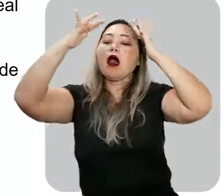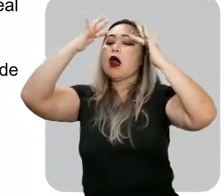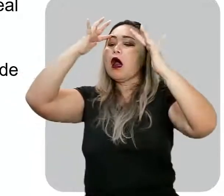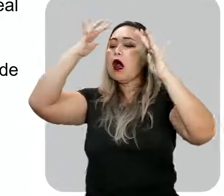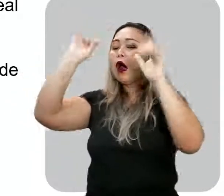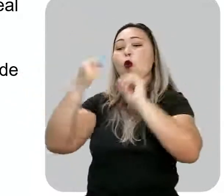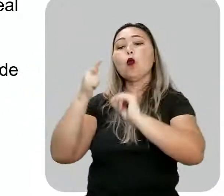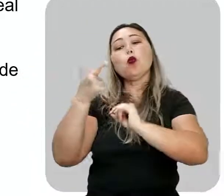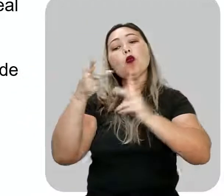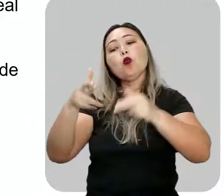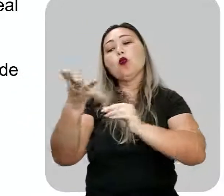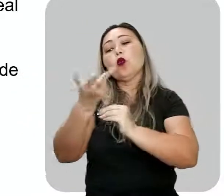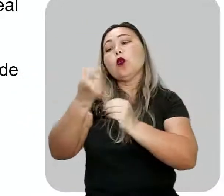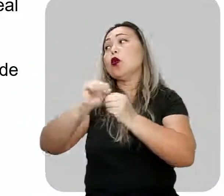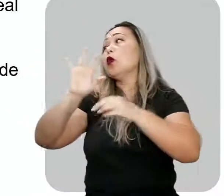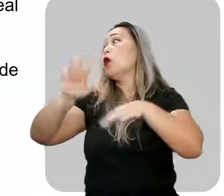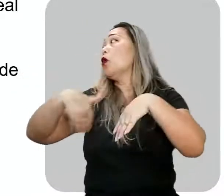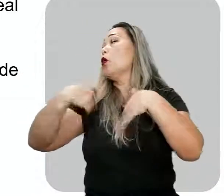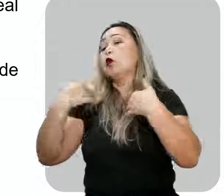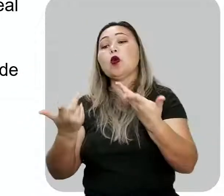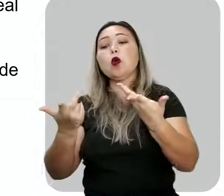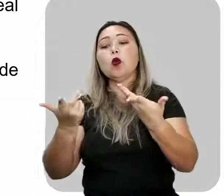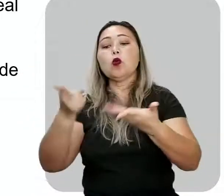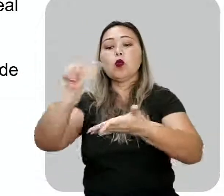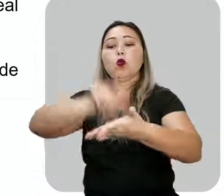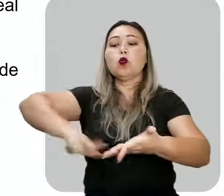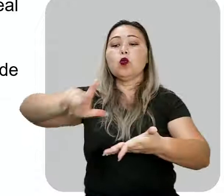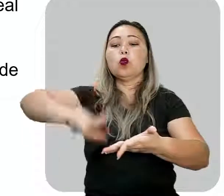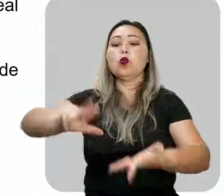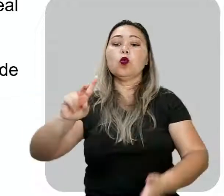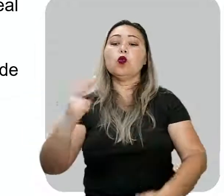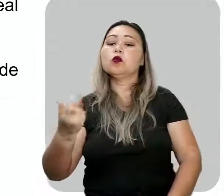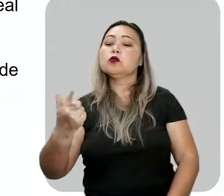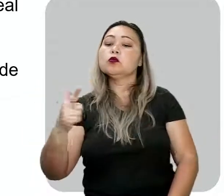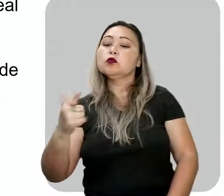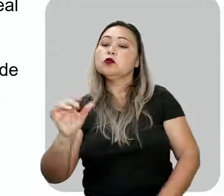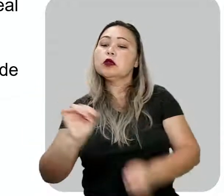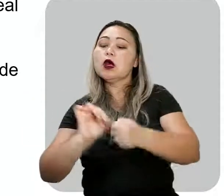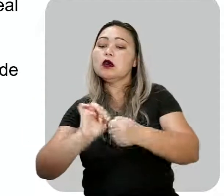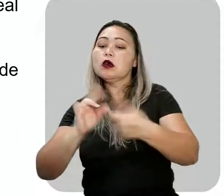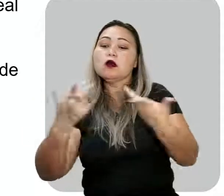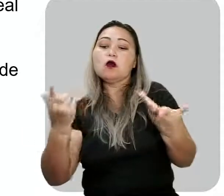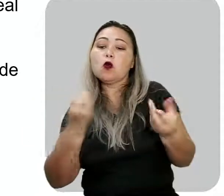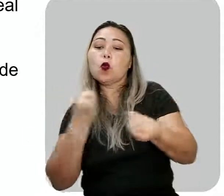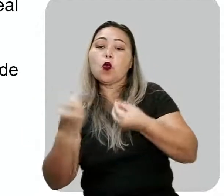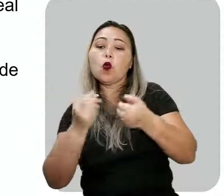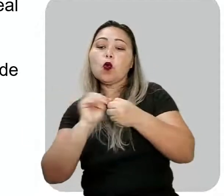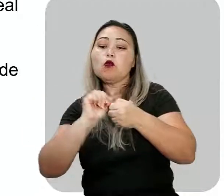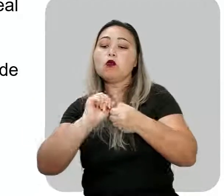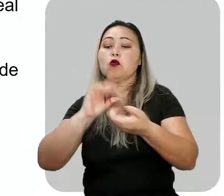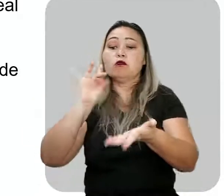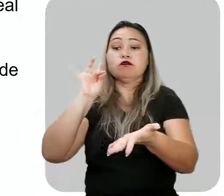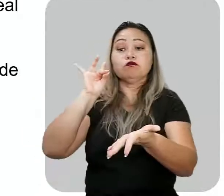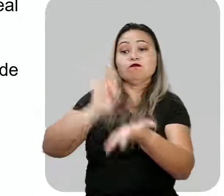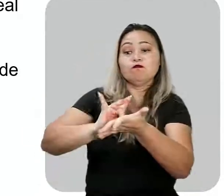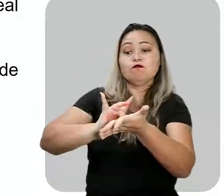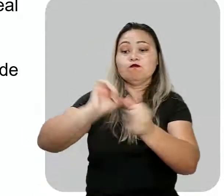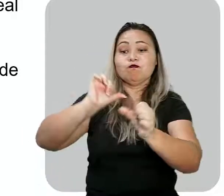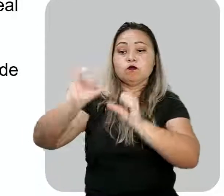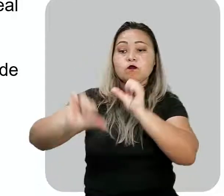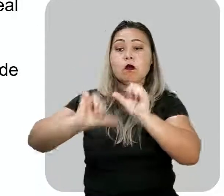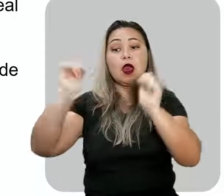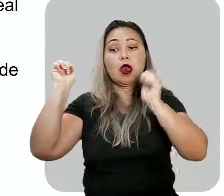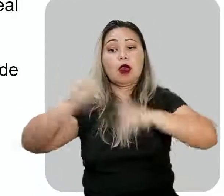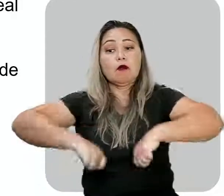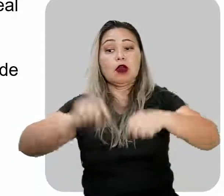outras artes, a literatura não tem o poder de modificar a realidade imediata dos leitores, mas é capaz